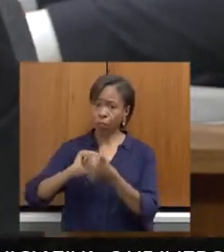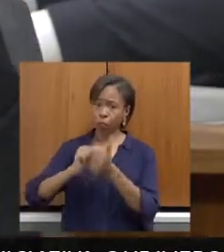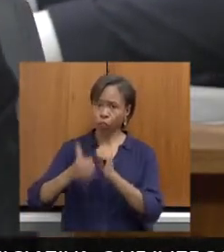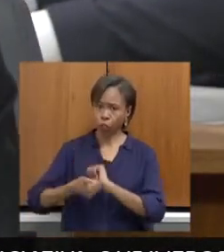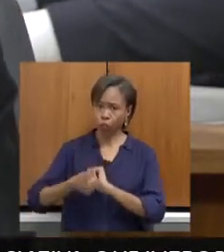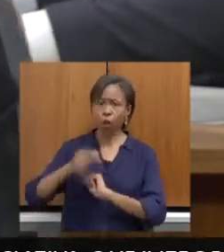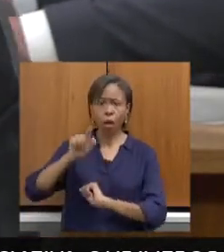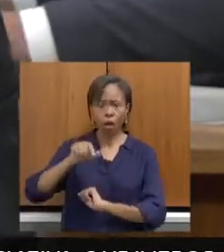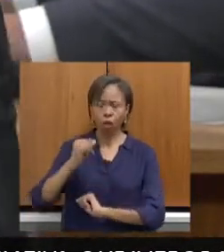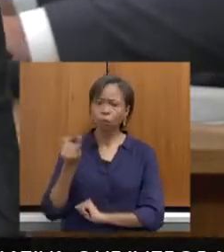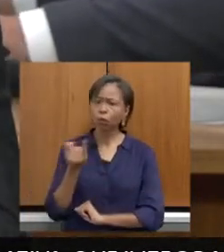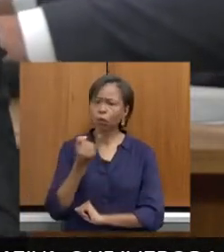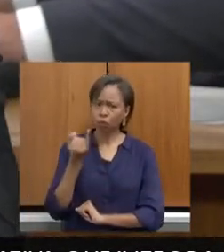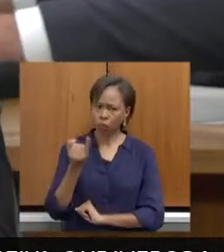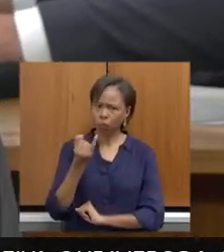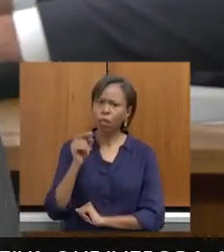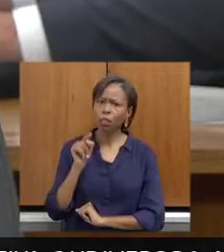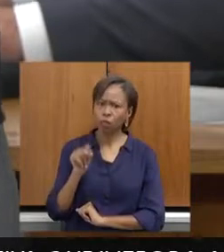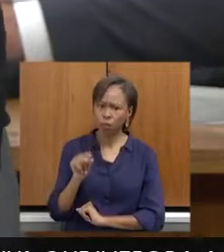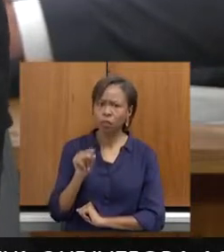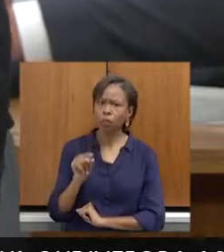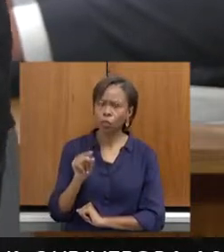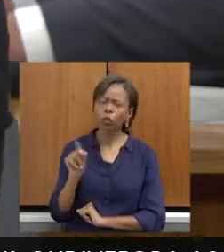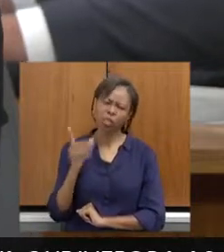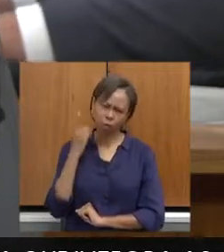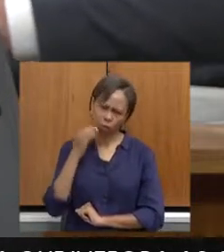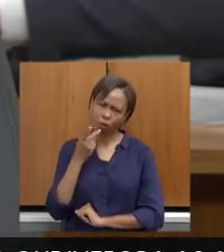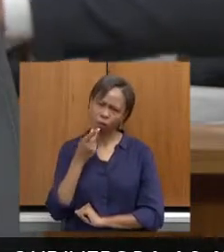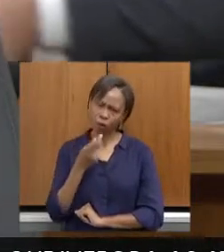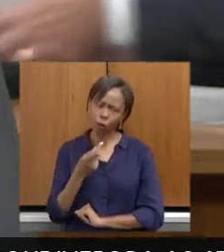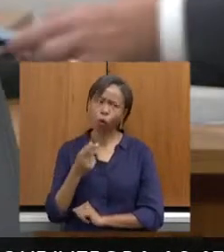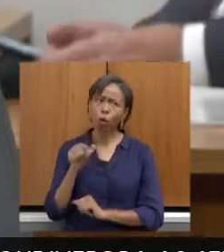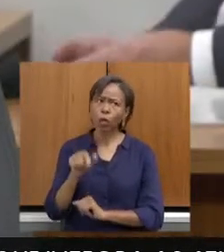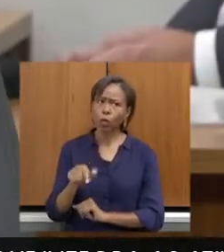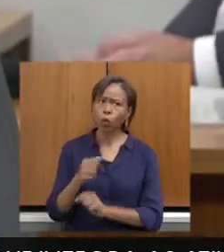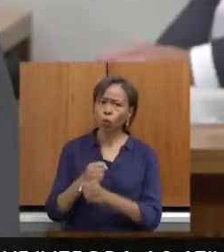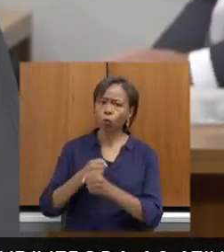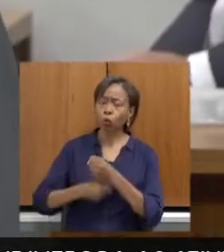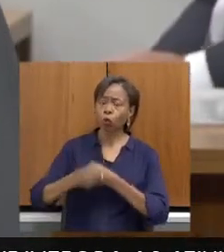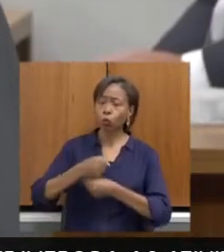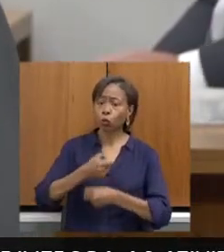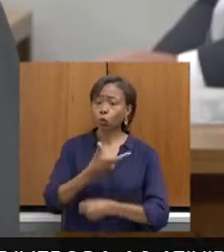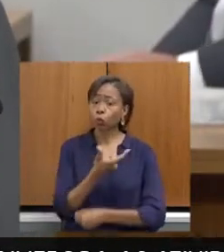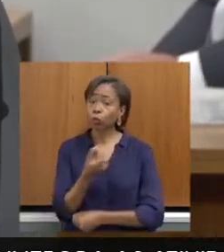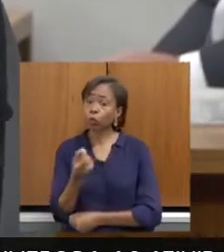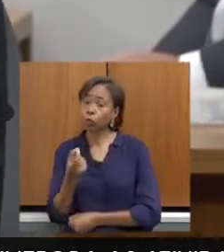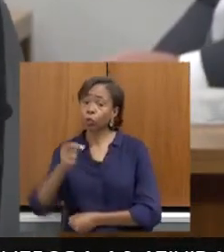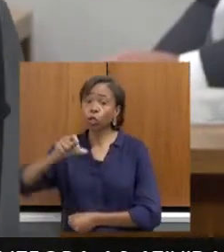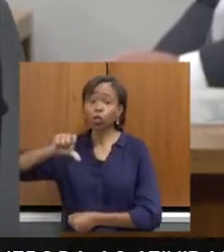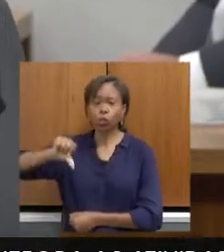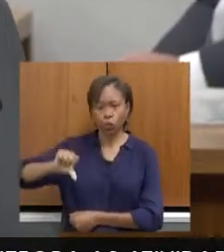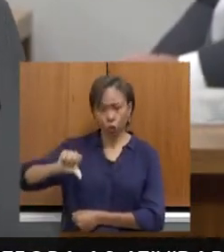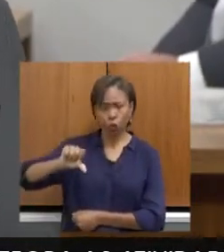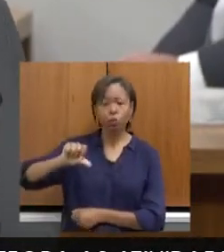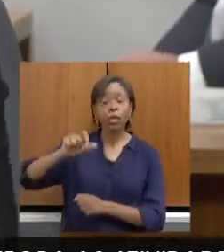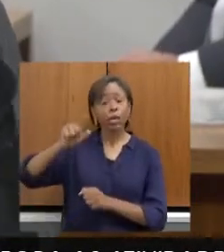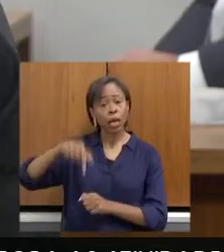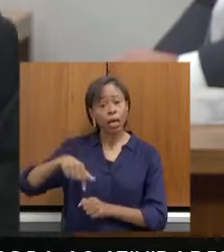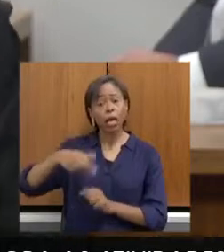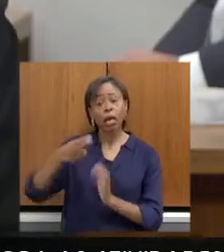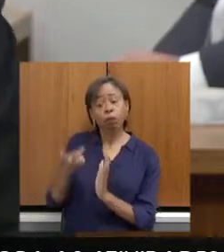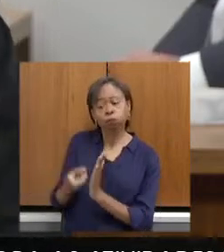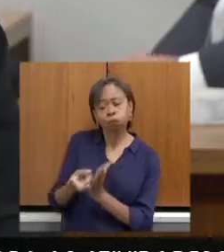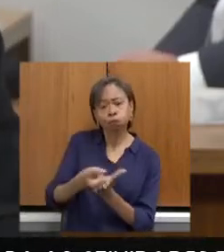já consolidada, como o deputado bem colocou, desde 2009, na Lei Robin Hood, um dos 18 critérios de repasse do